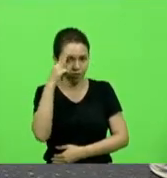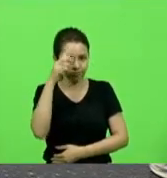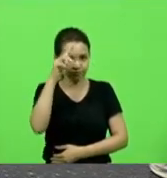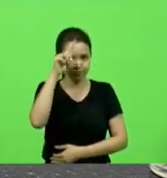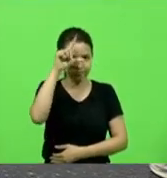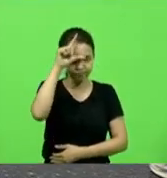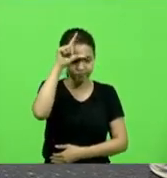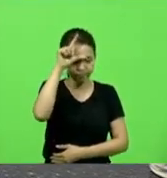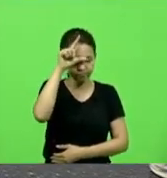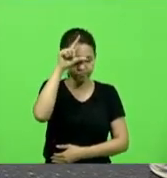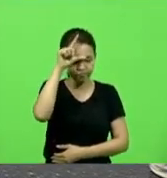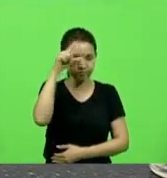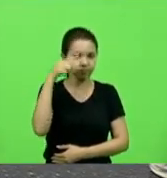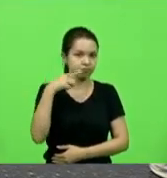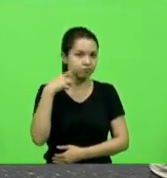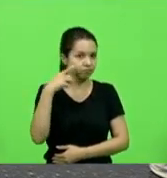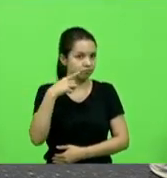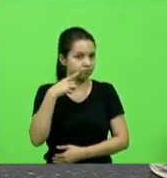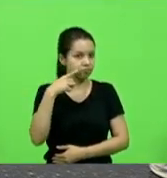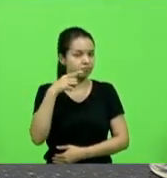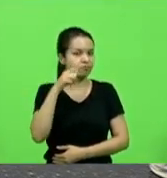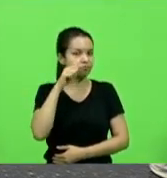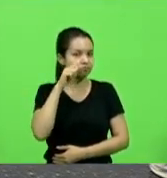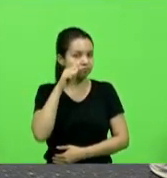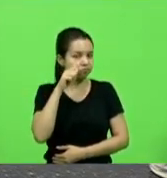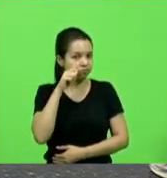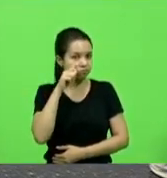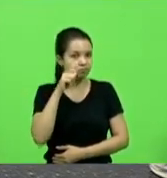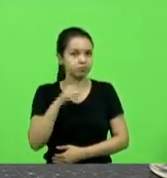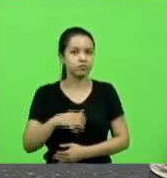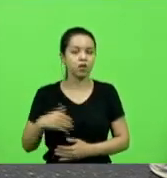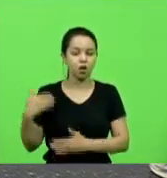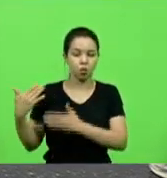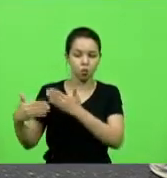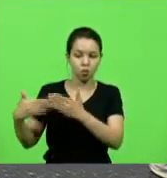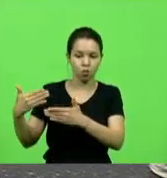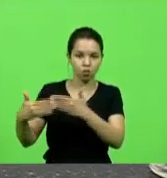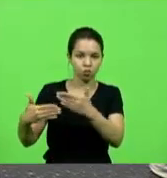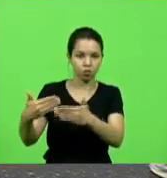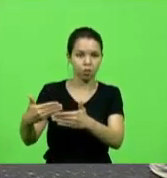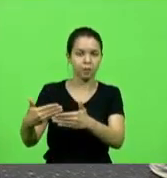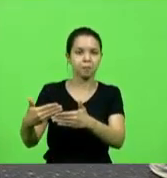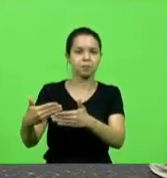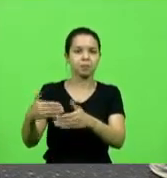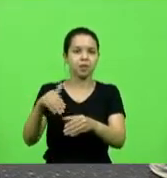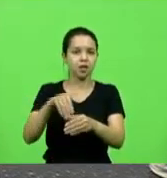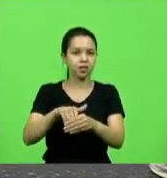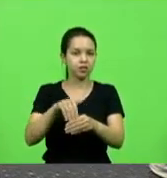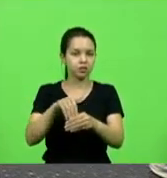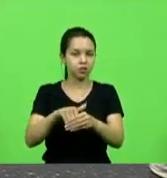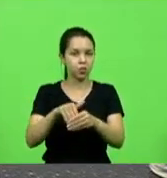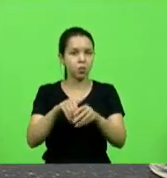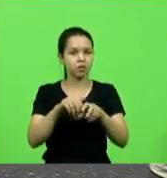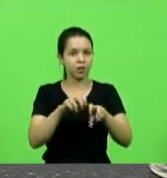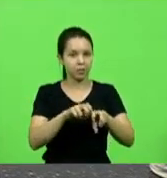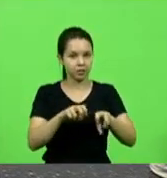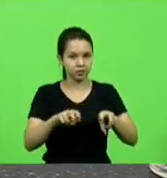Ana assim tem sido nas últimas eleições da mesa e